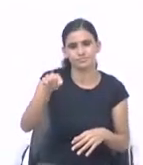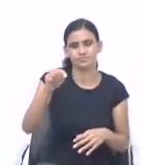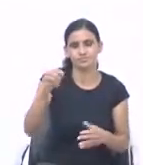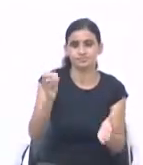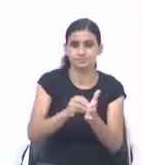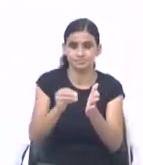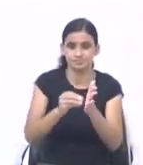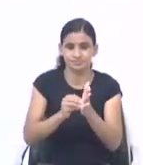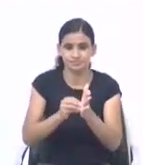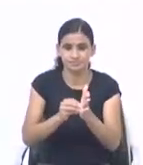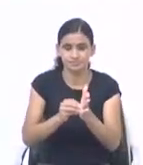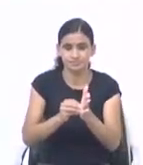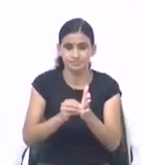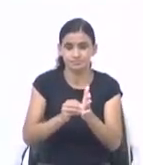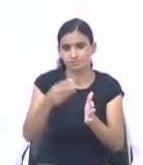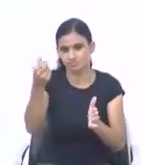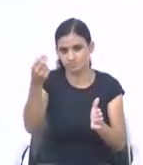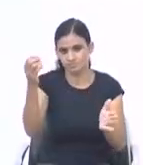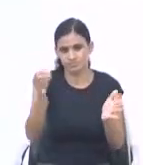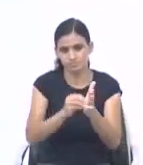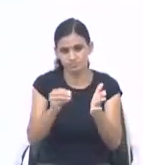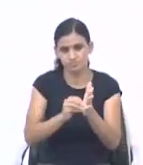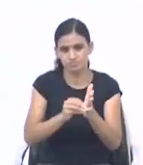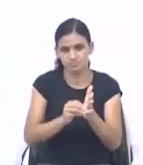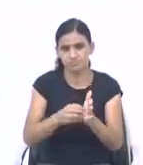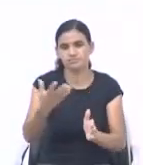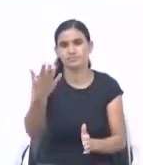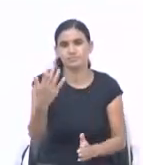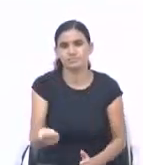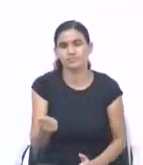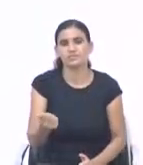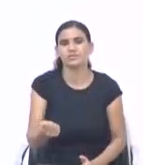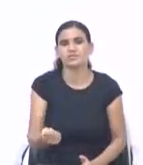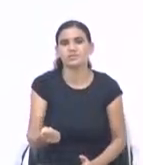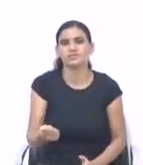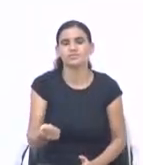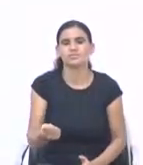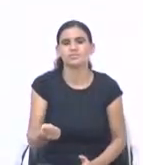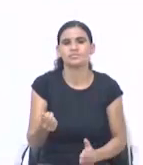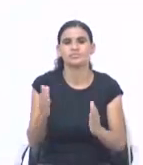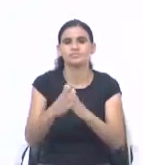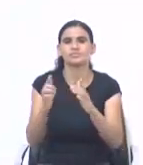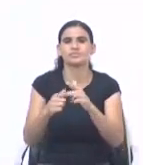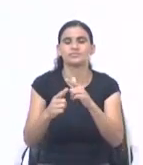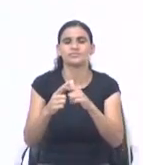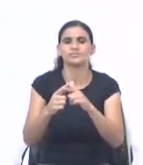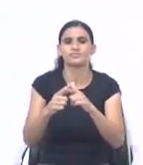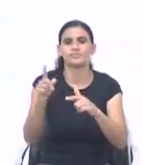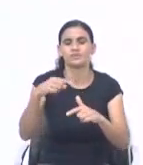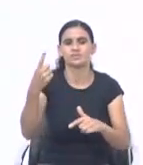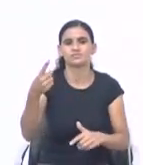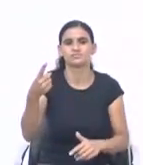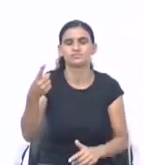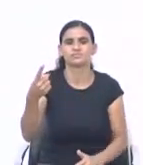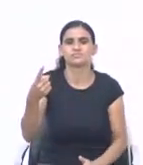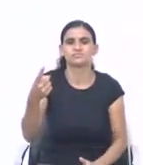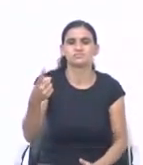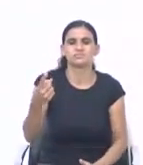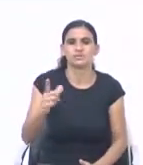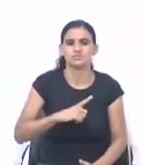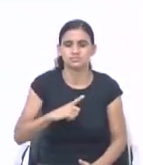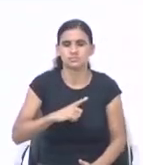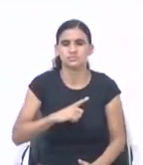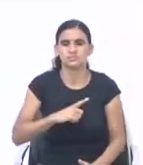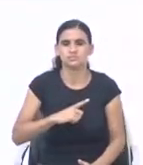Ou seja. Quando o dinheiro faltar. Vos recebam eles. No tabernáculos eterno. Em outras palavras. Jesus está ensinando aqui. que? Ganhe